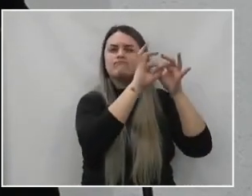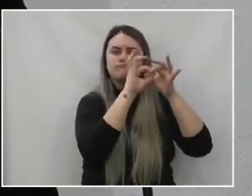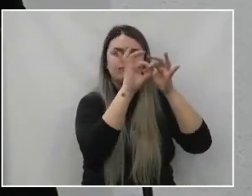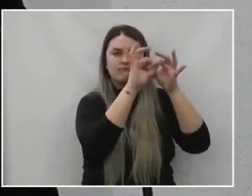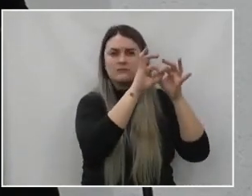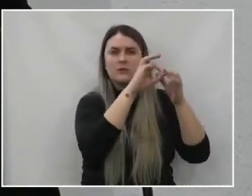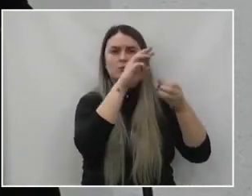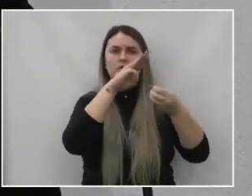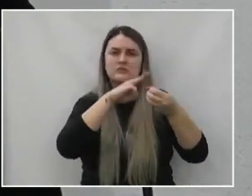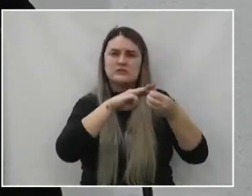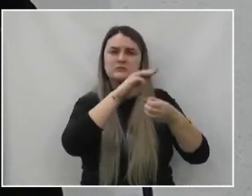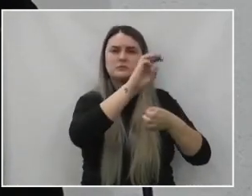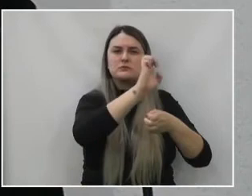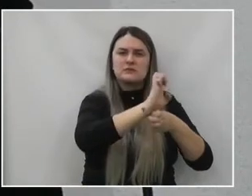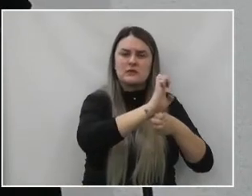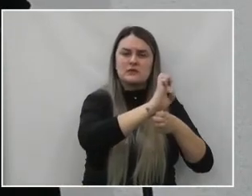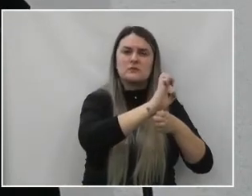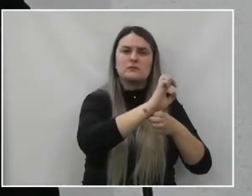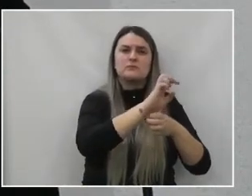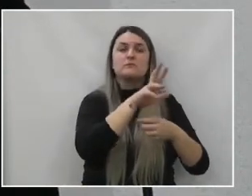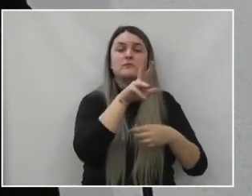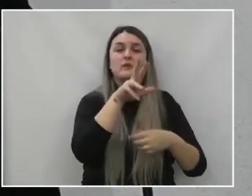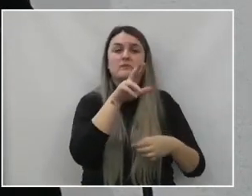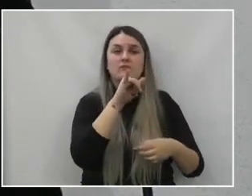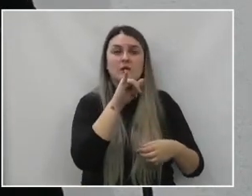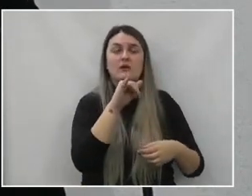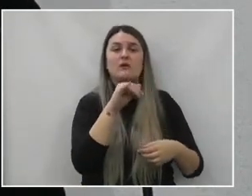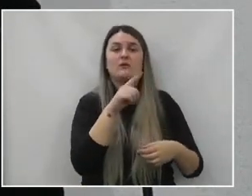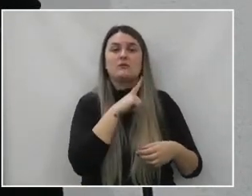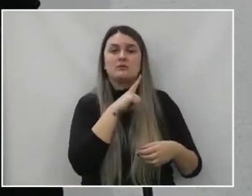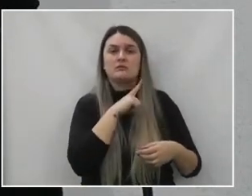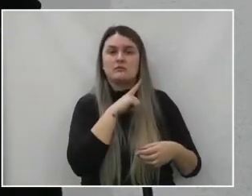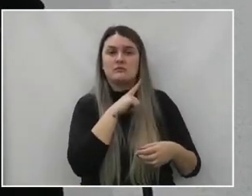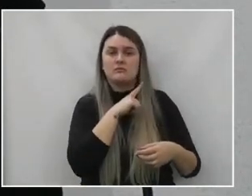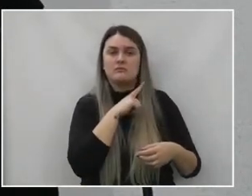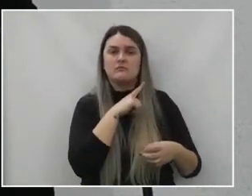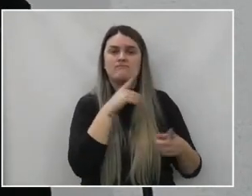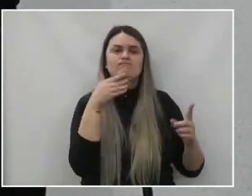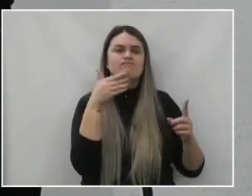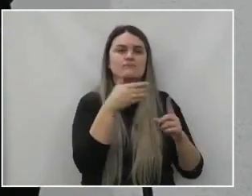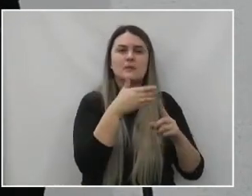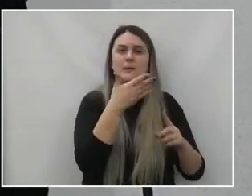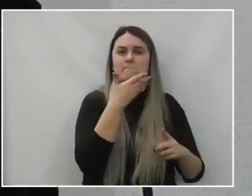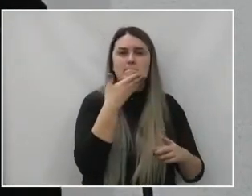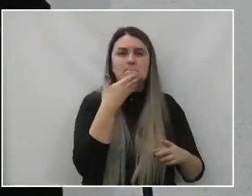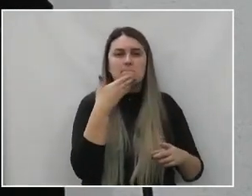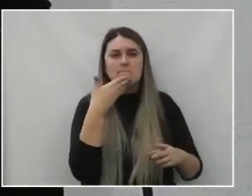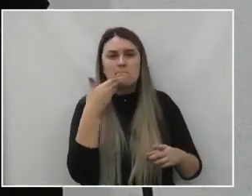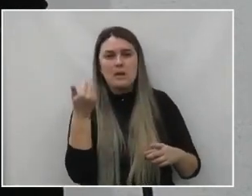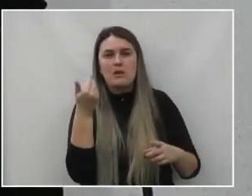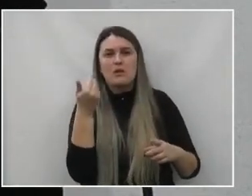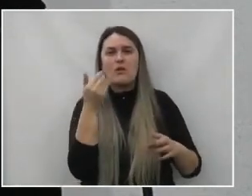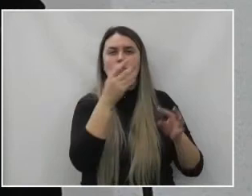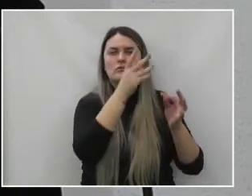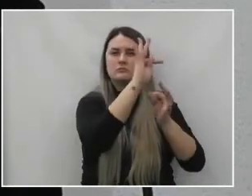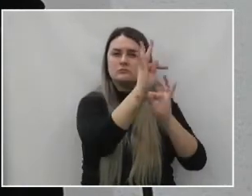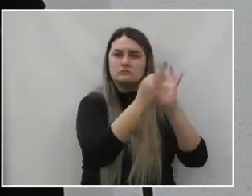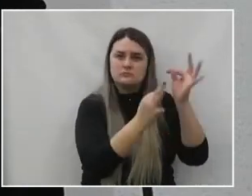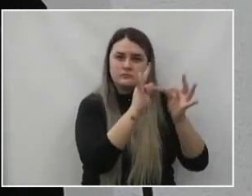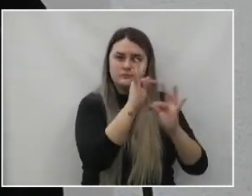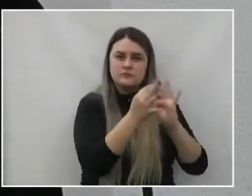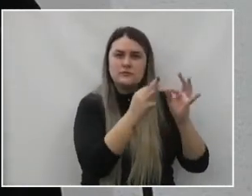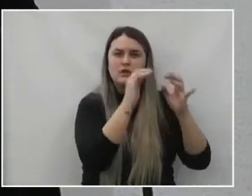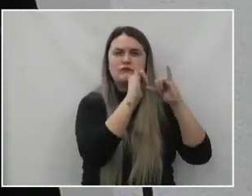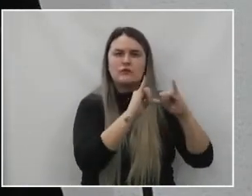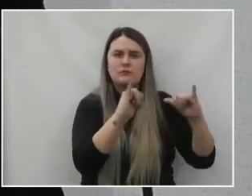internacional, de forma a termos o acesso às melhores formas e tecnologias de